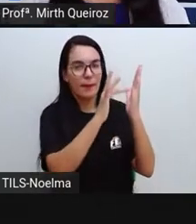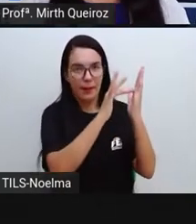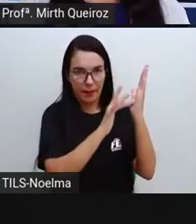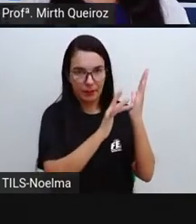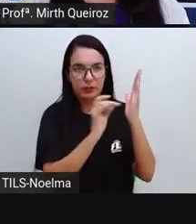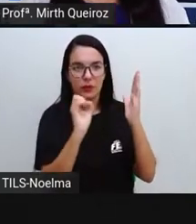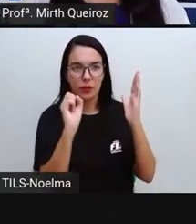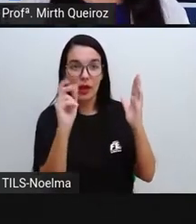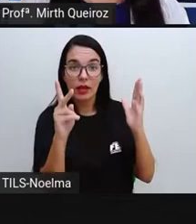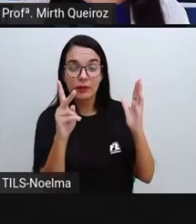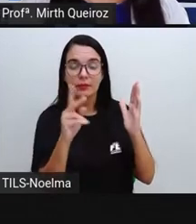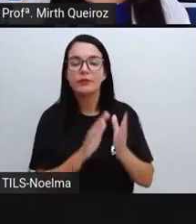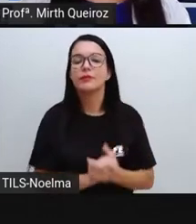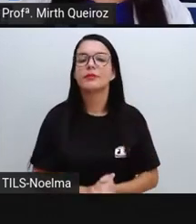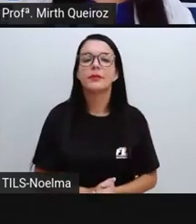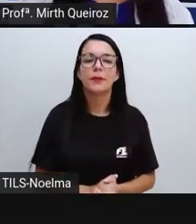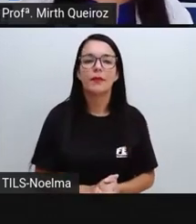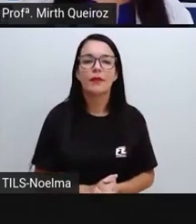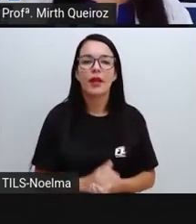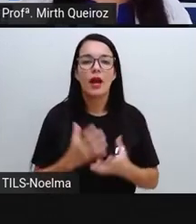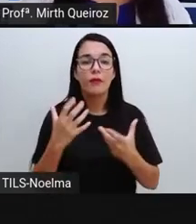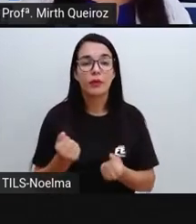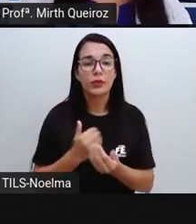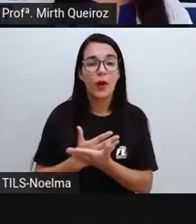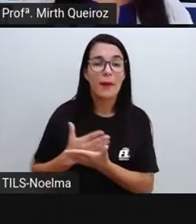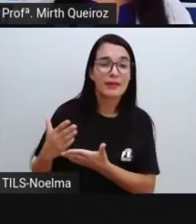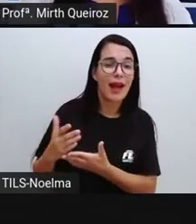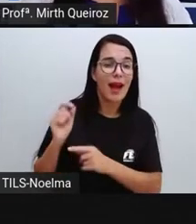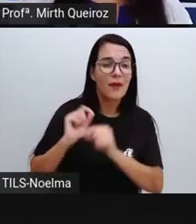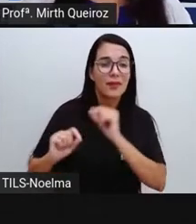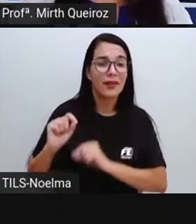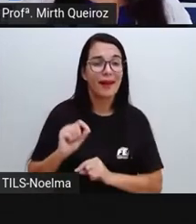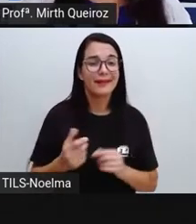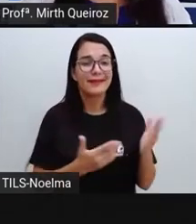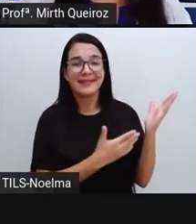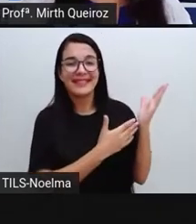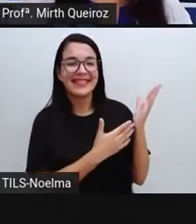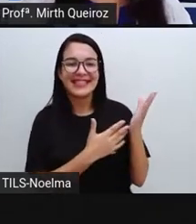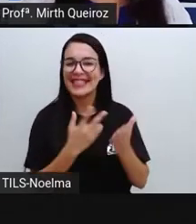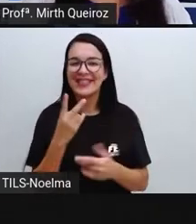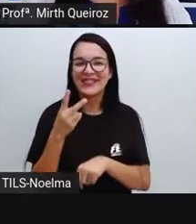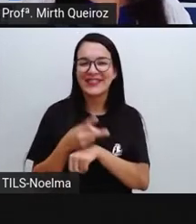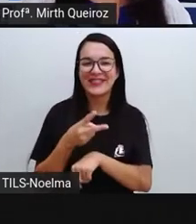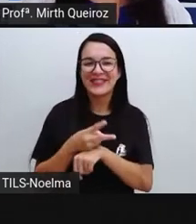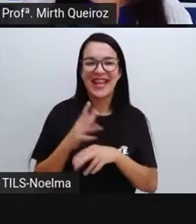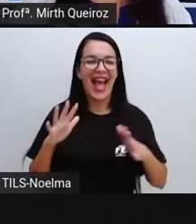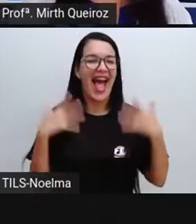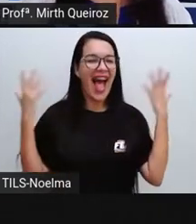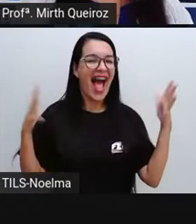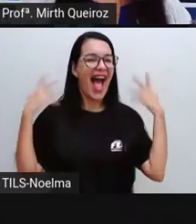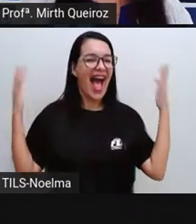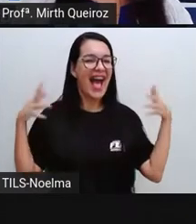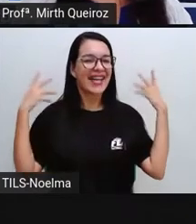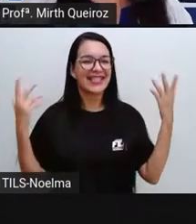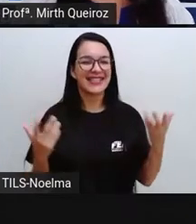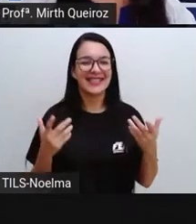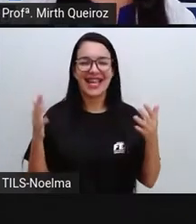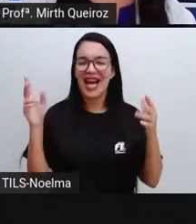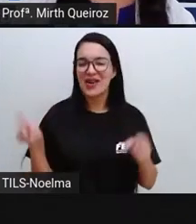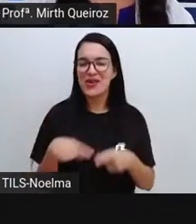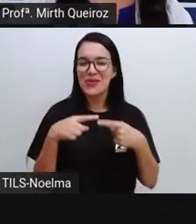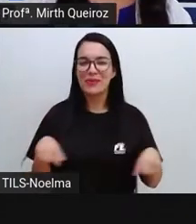utilizá-la, certo? E para começar, vamos começar de uma forma mais animada, vamos começar com